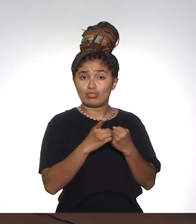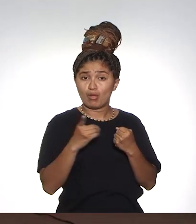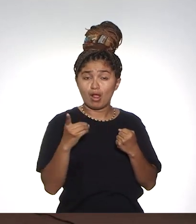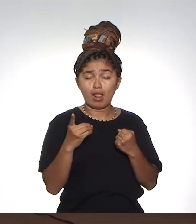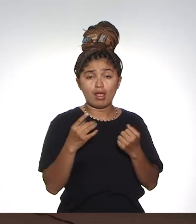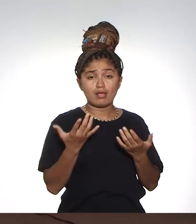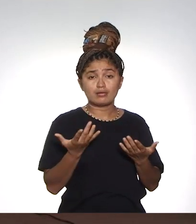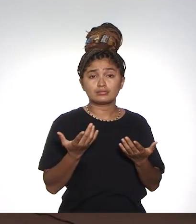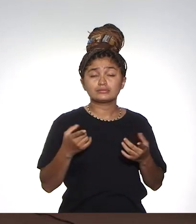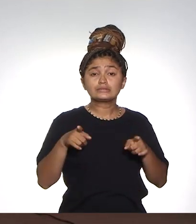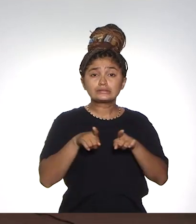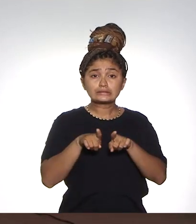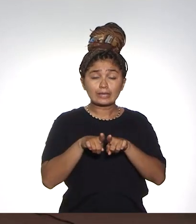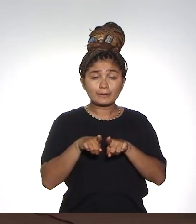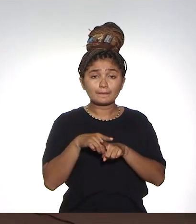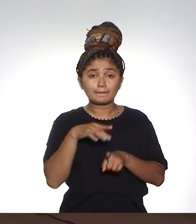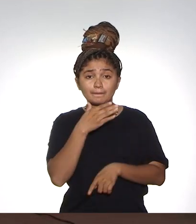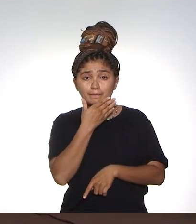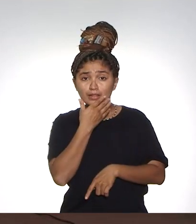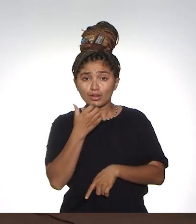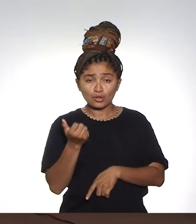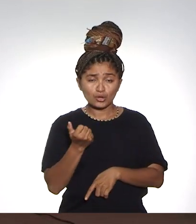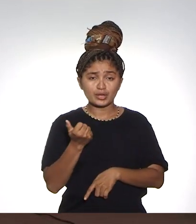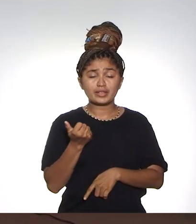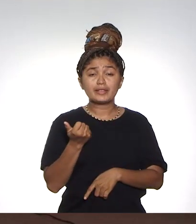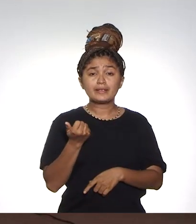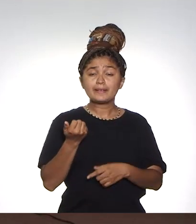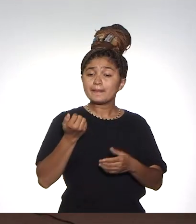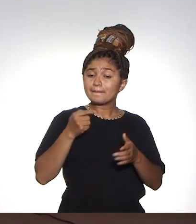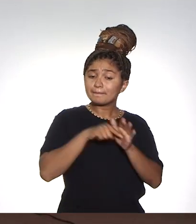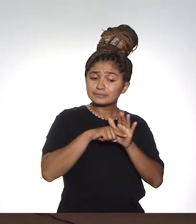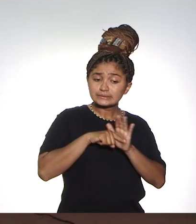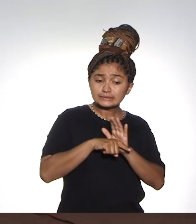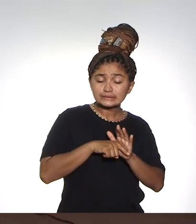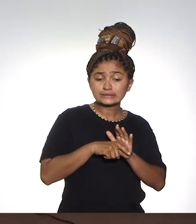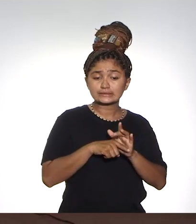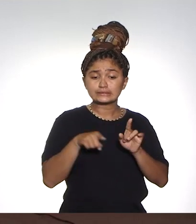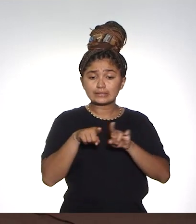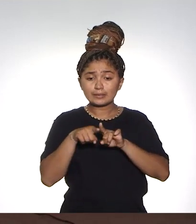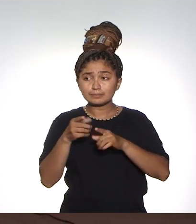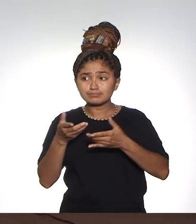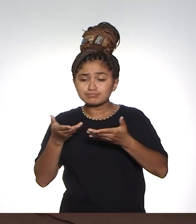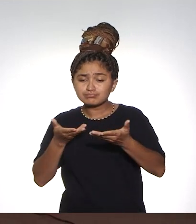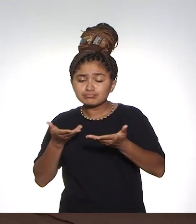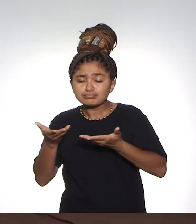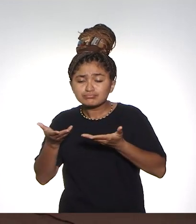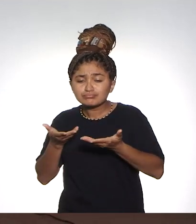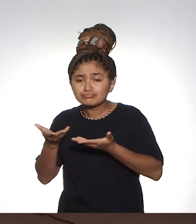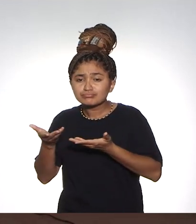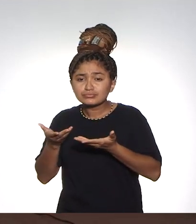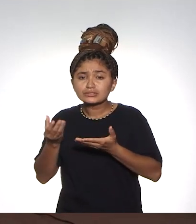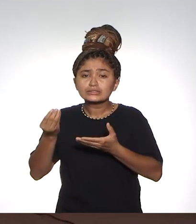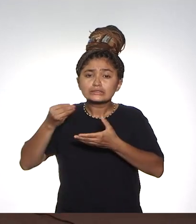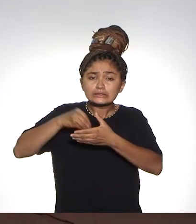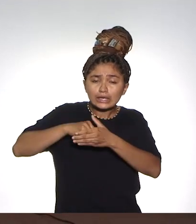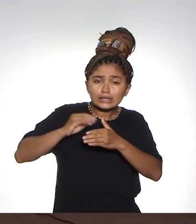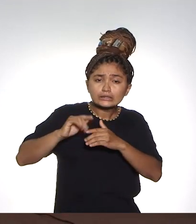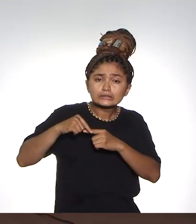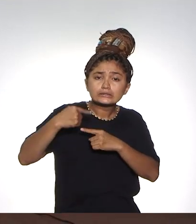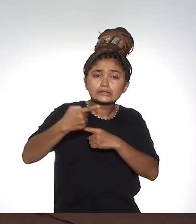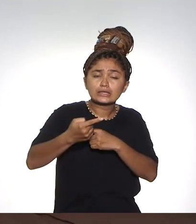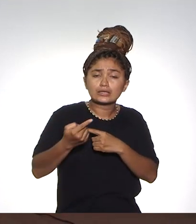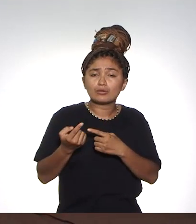e com as suas consolidações, melhoria na pesquisa, melhoria do atendimento e serviços internos e externos.